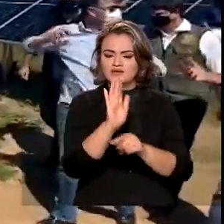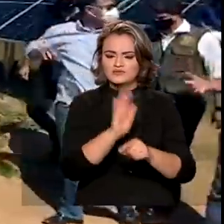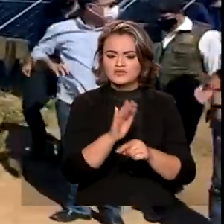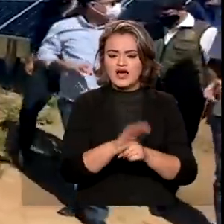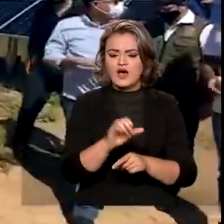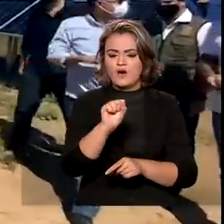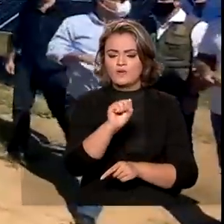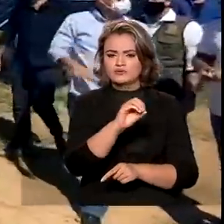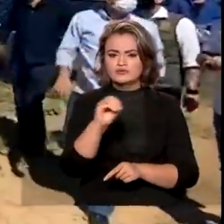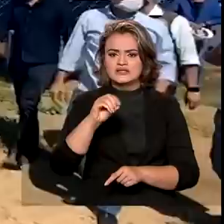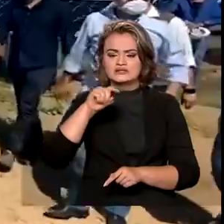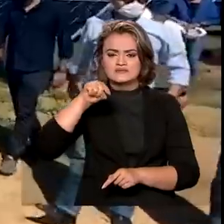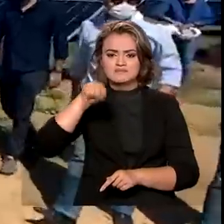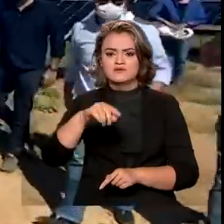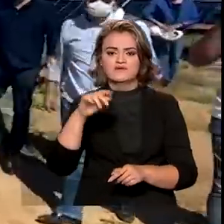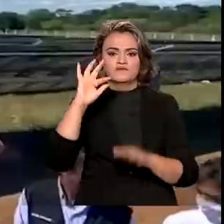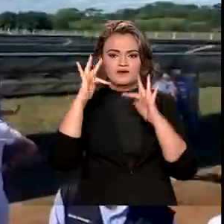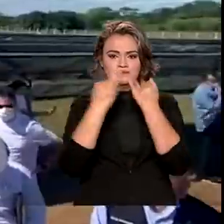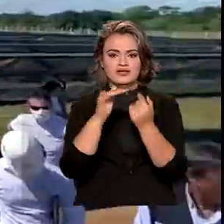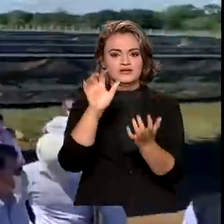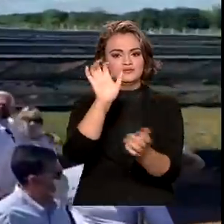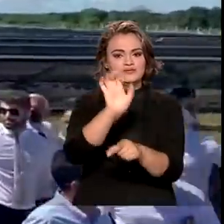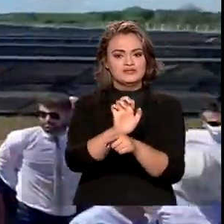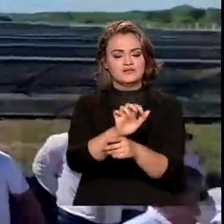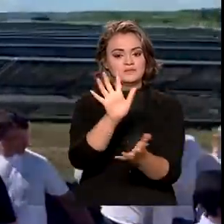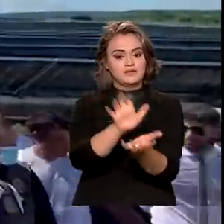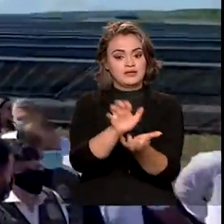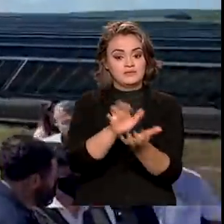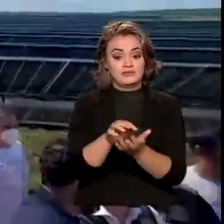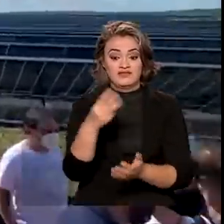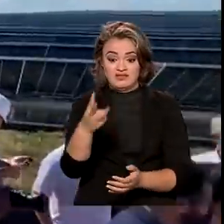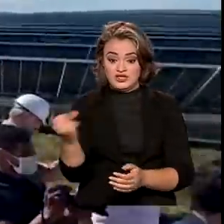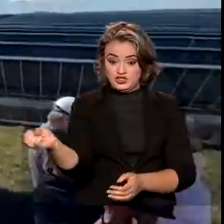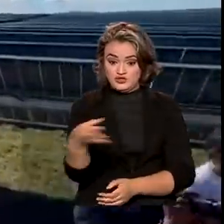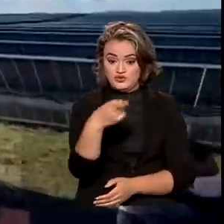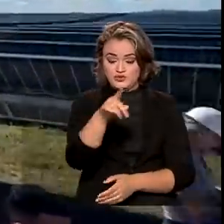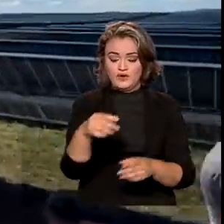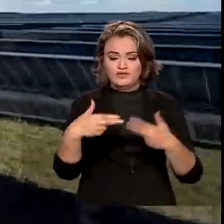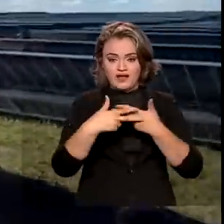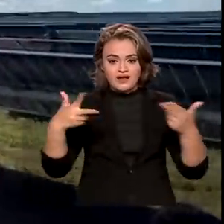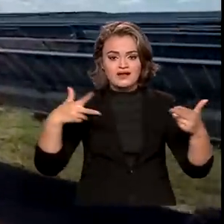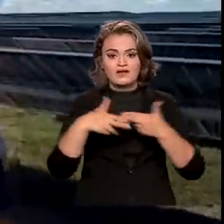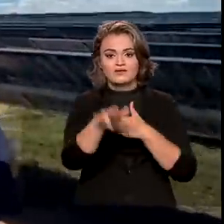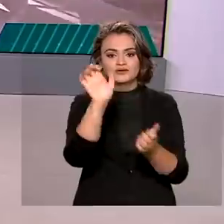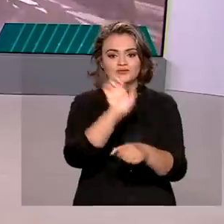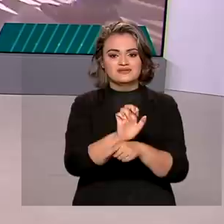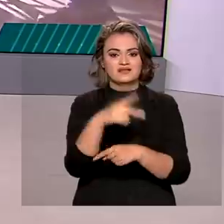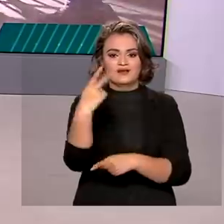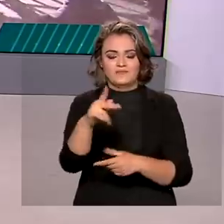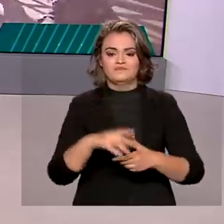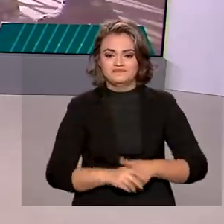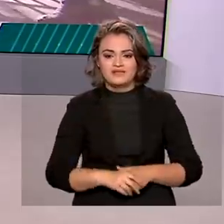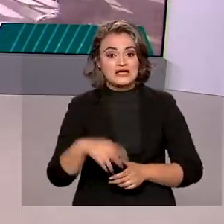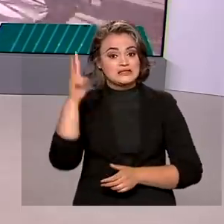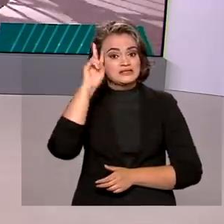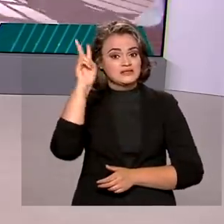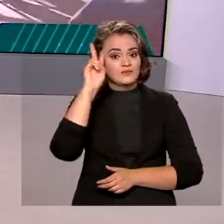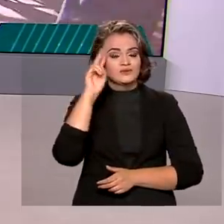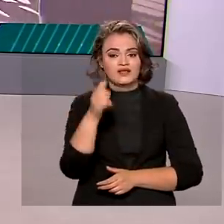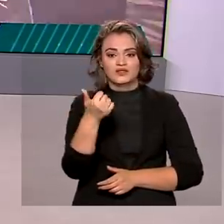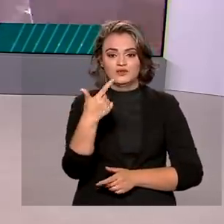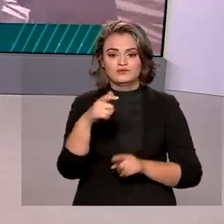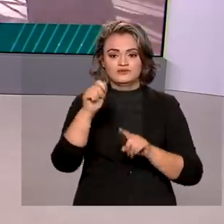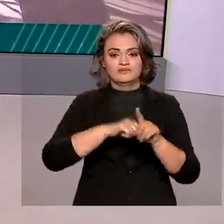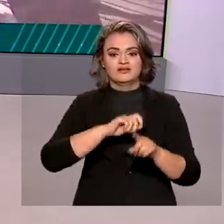800 mil famílias de Pernambuco. Três novas usinas solares são inauguradas no Estado. Segunda-feira,